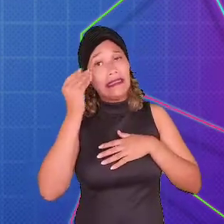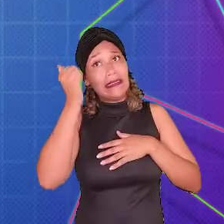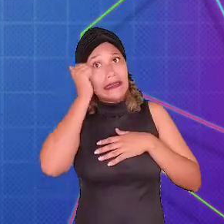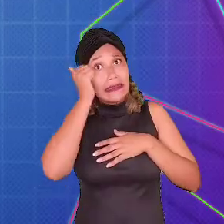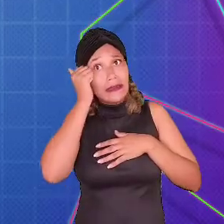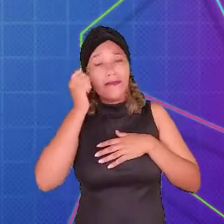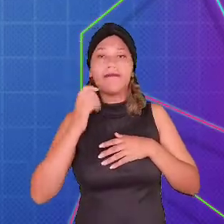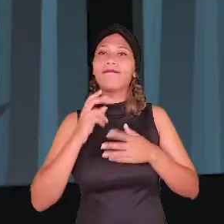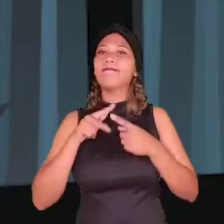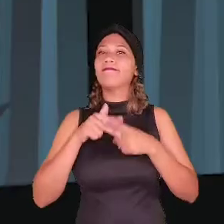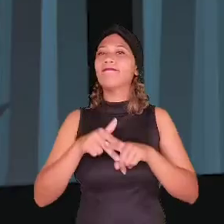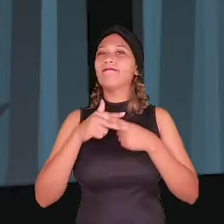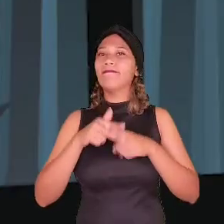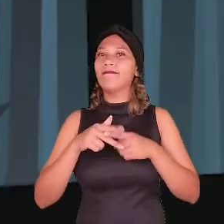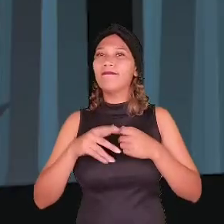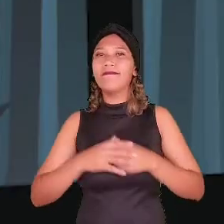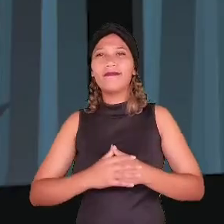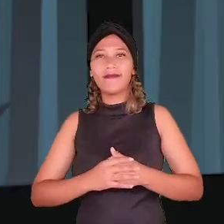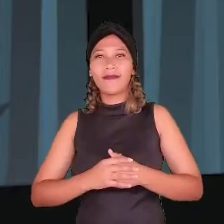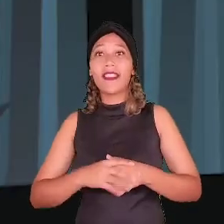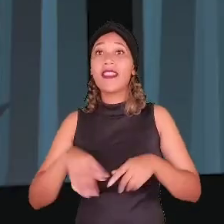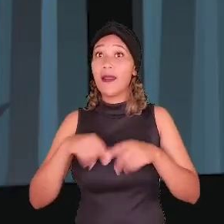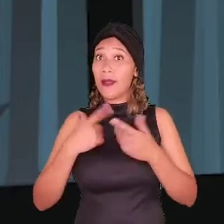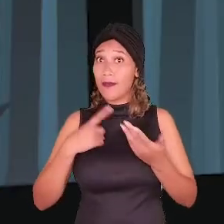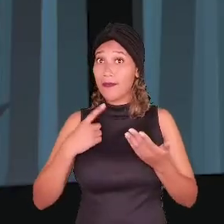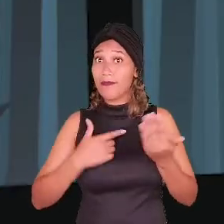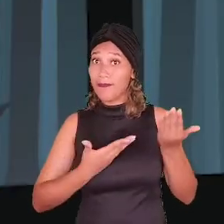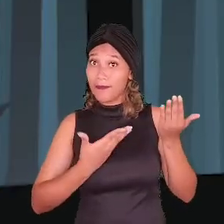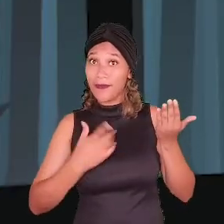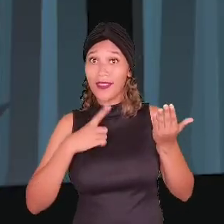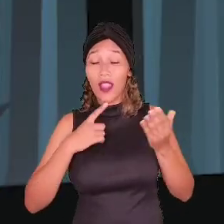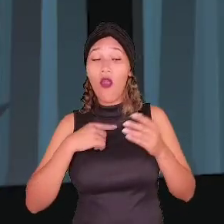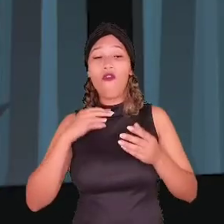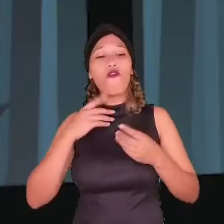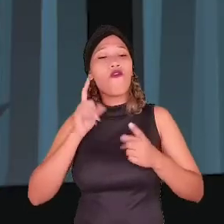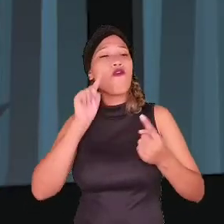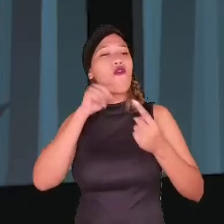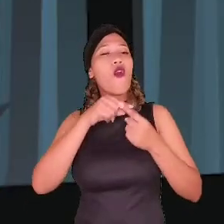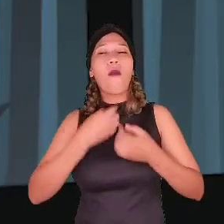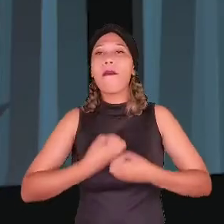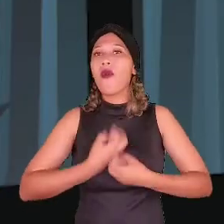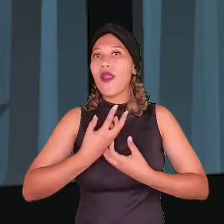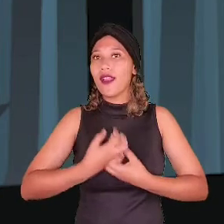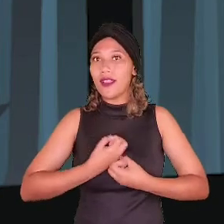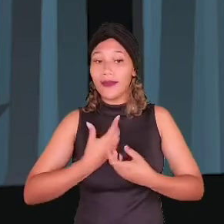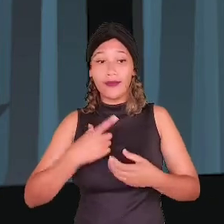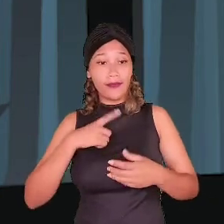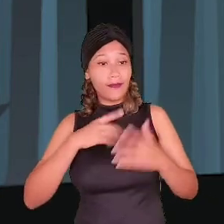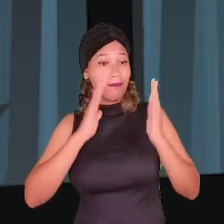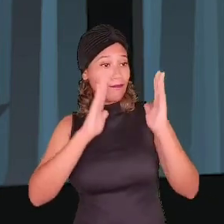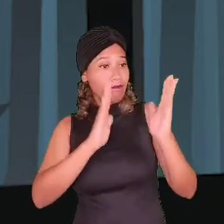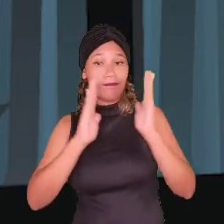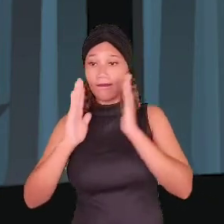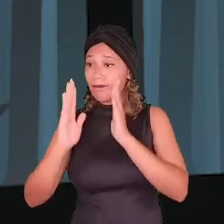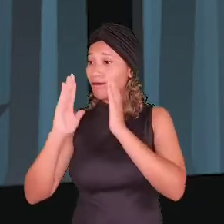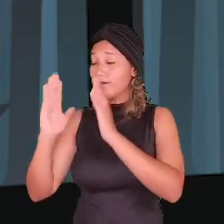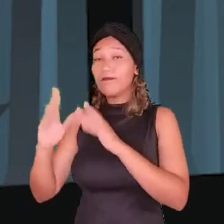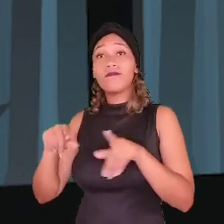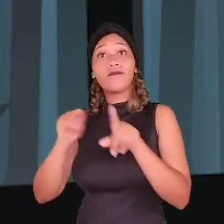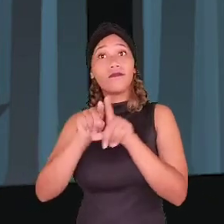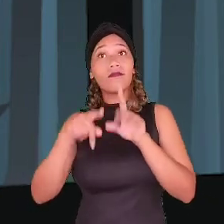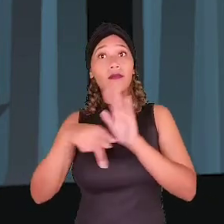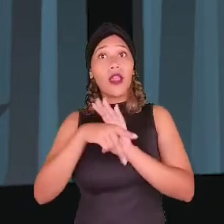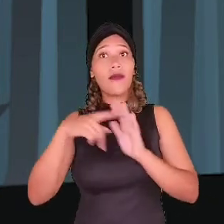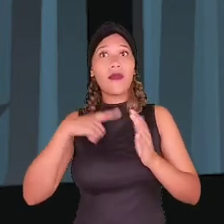uma situação de perigo. Kentucky Route Zero tem o foco na narrativa poética e é dividido em capítulos, além de